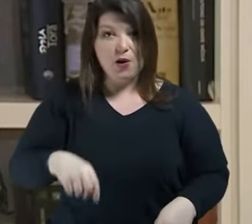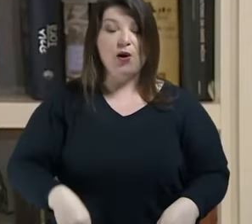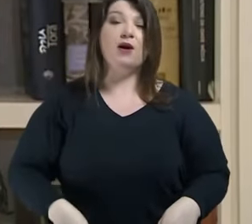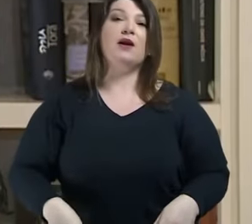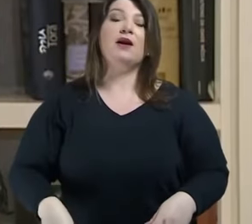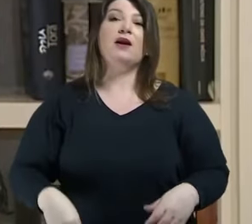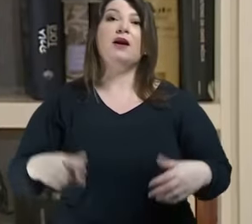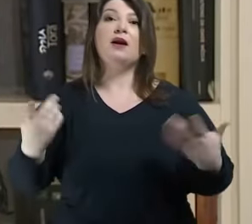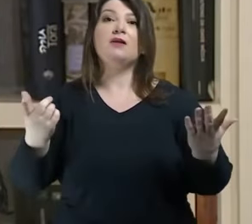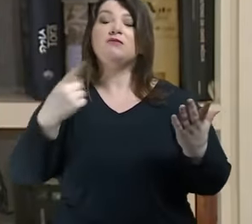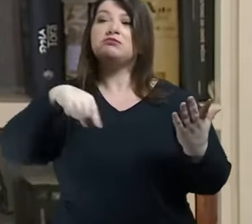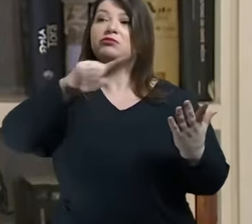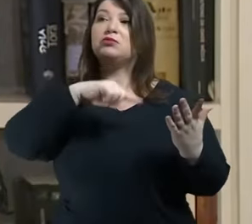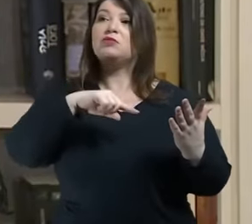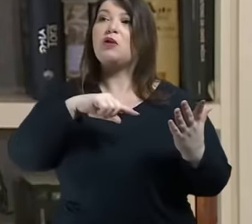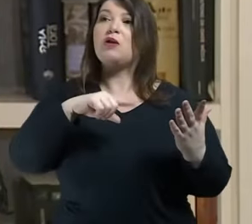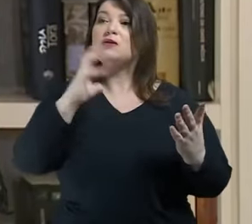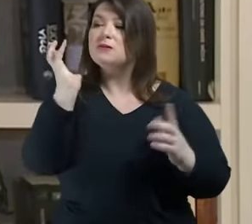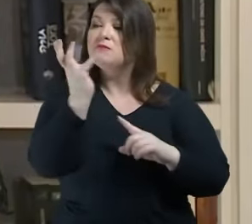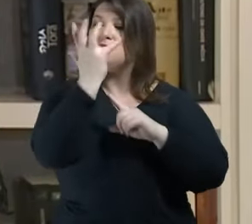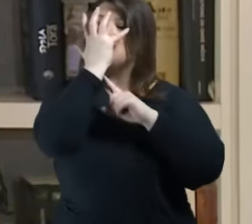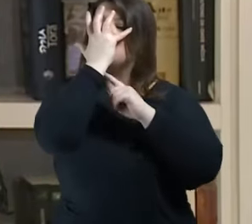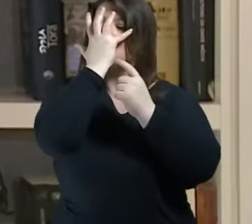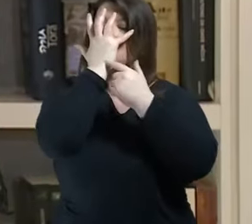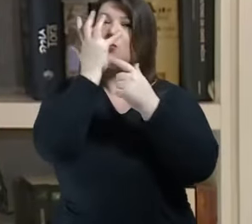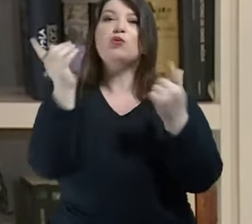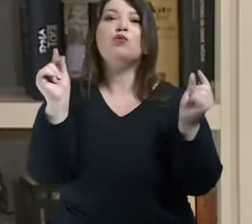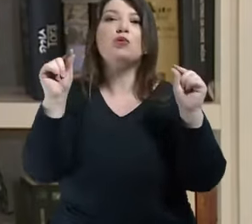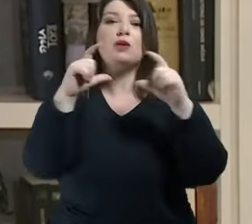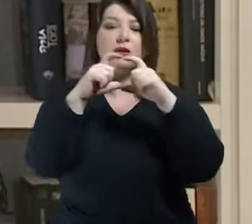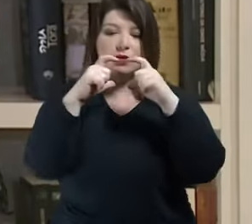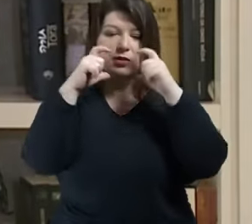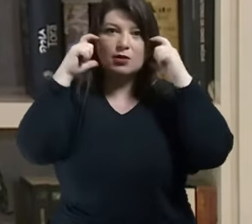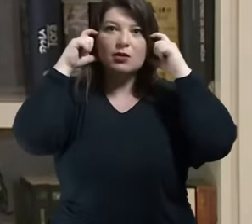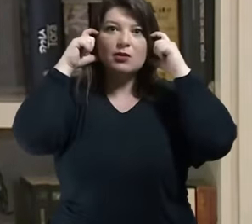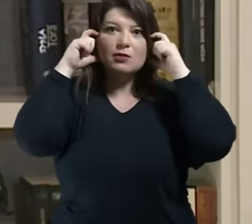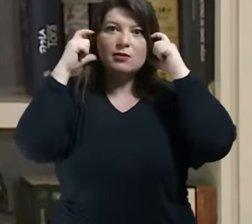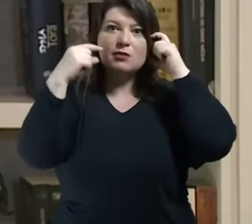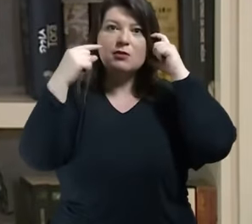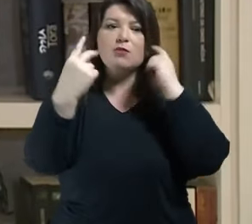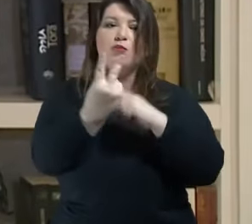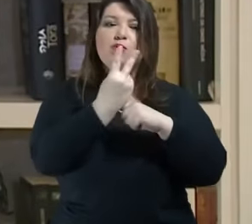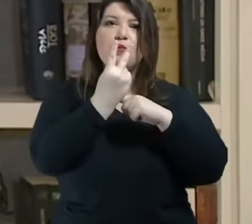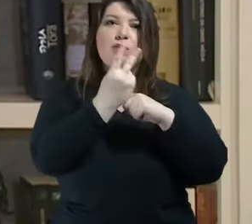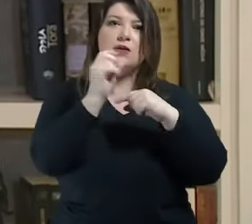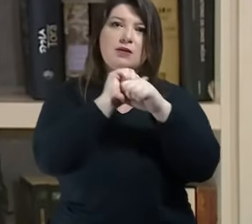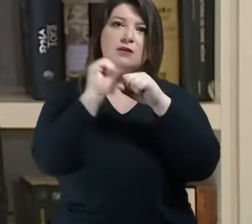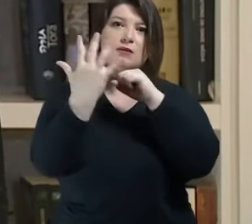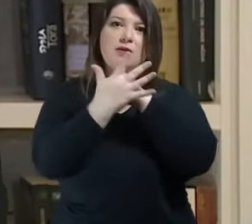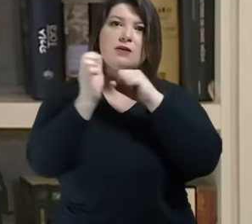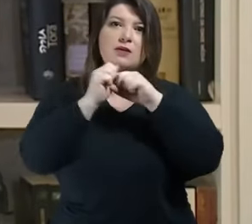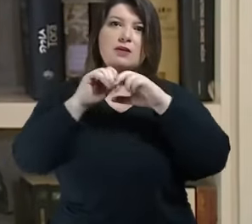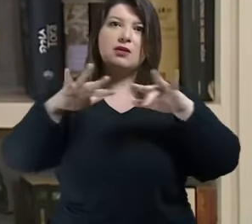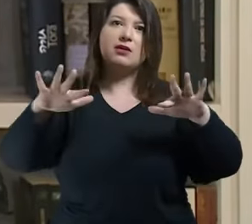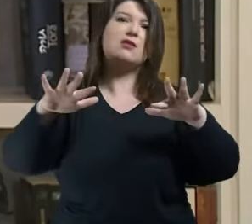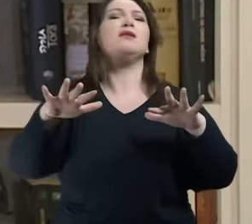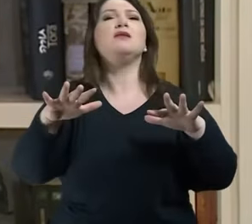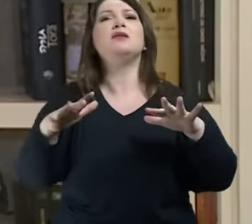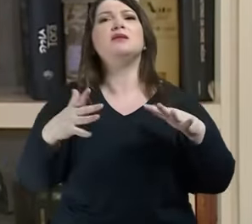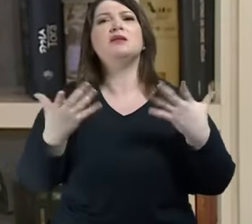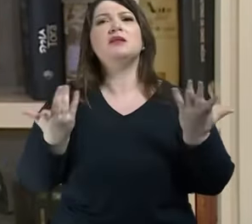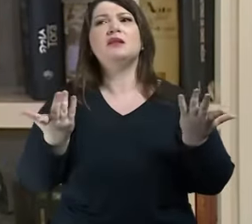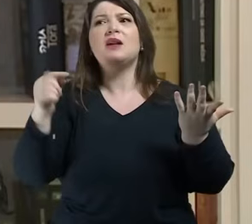que a máscara protetora no caso da epidemia hipócrita no caso das redes com